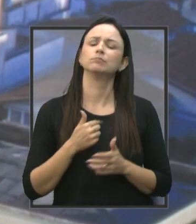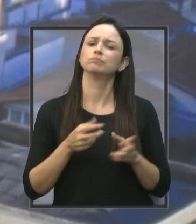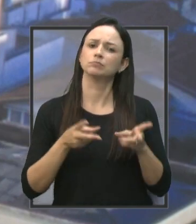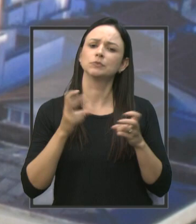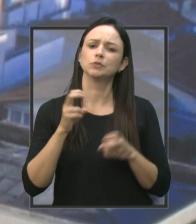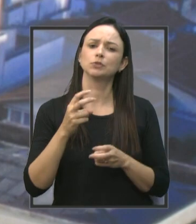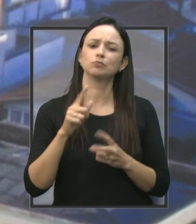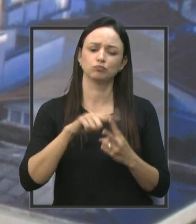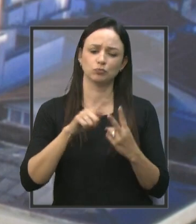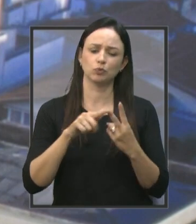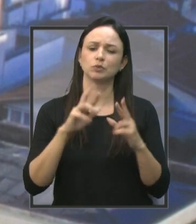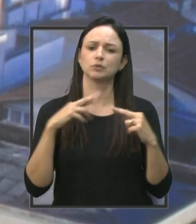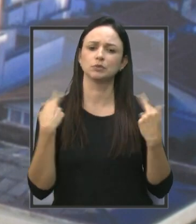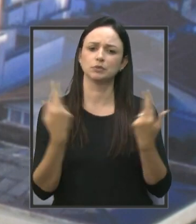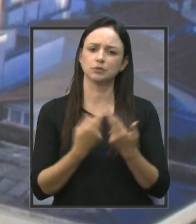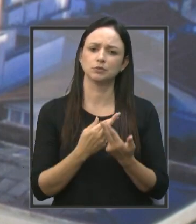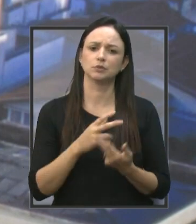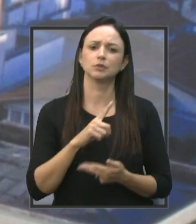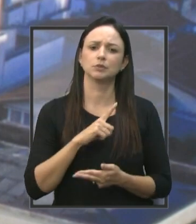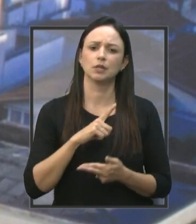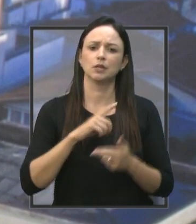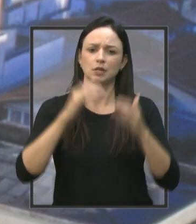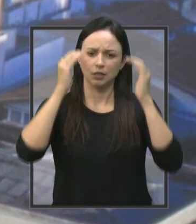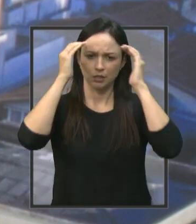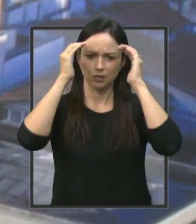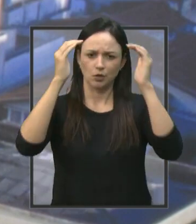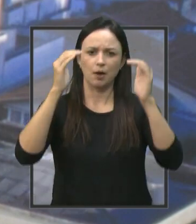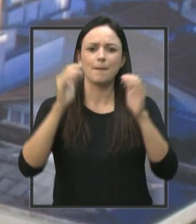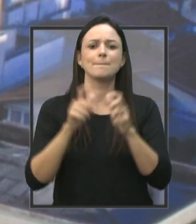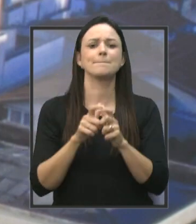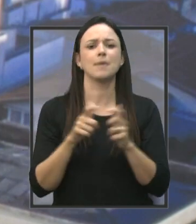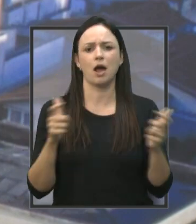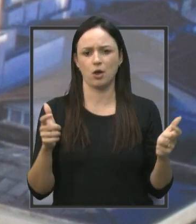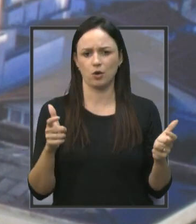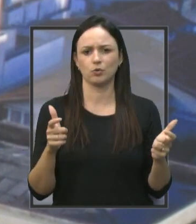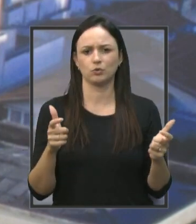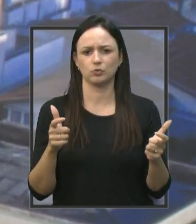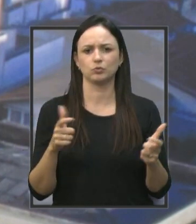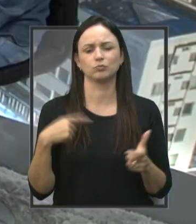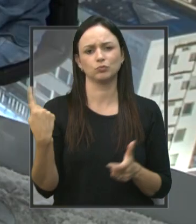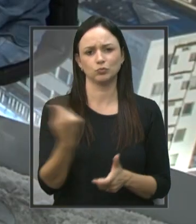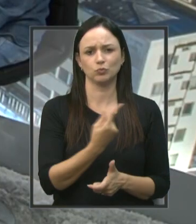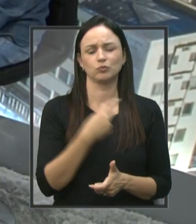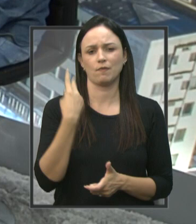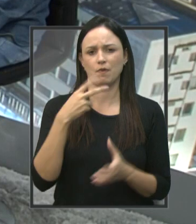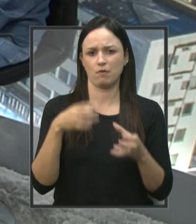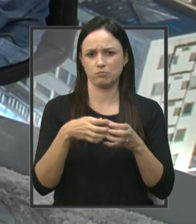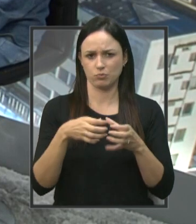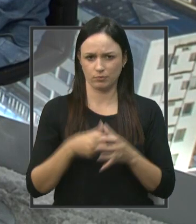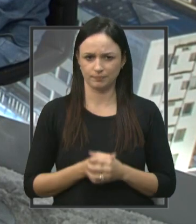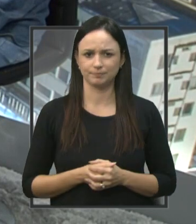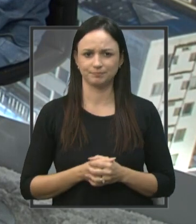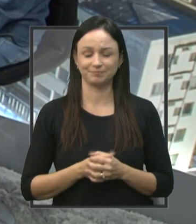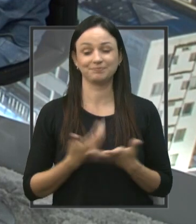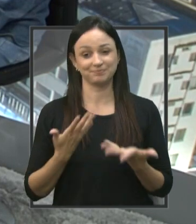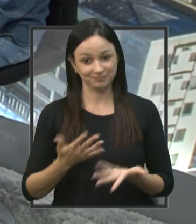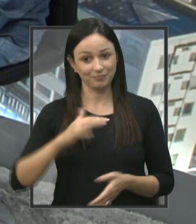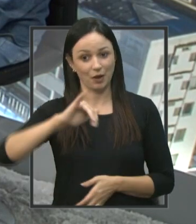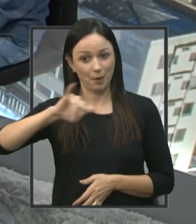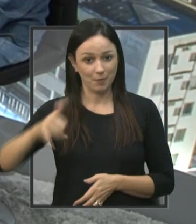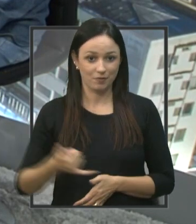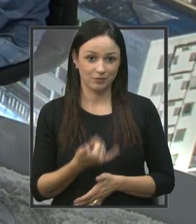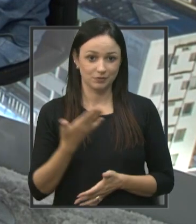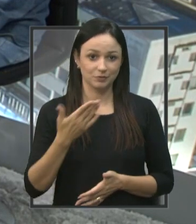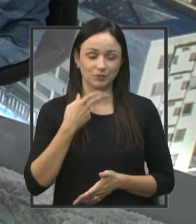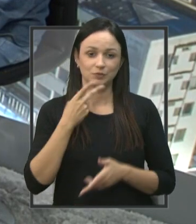duas sessões que houve um respeito bem maior entre os colegas. Bom, vamos aproveitar que o senhor entrou